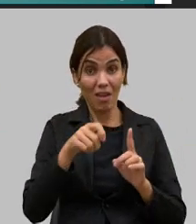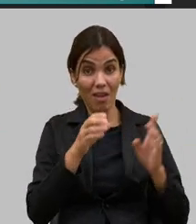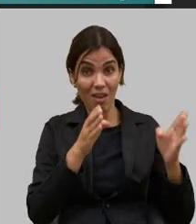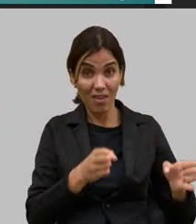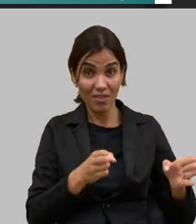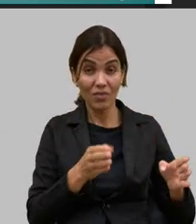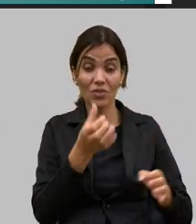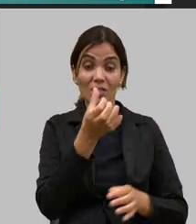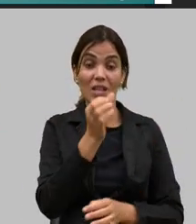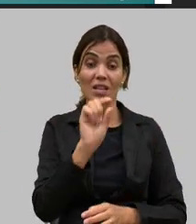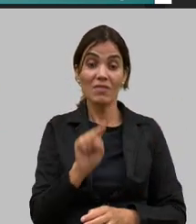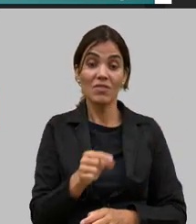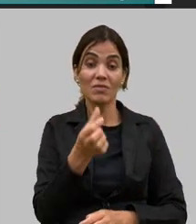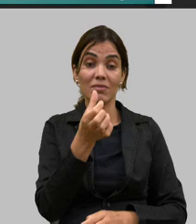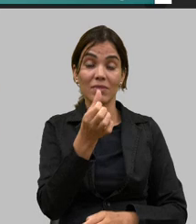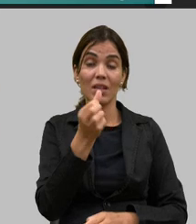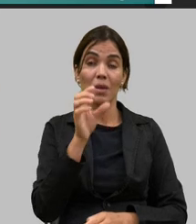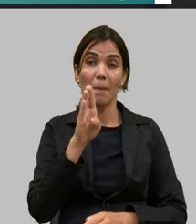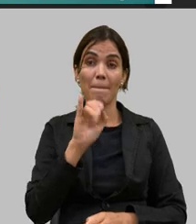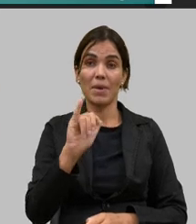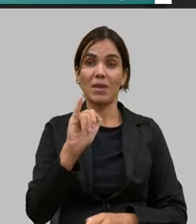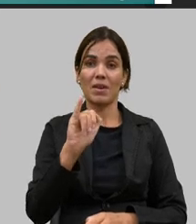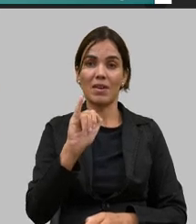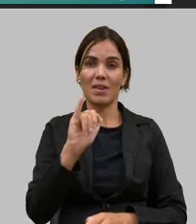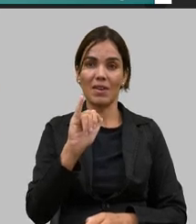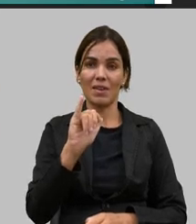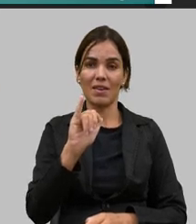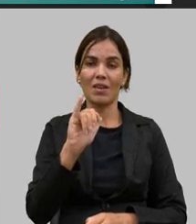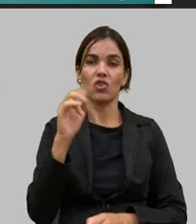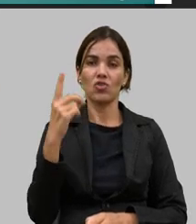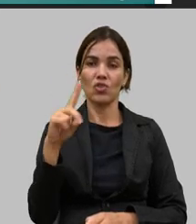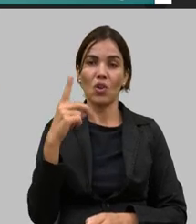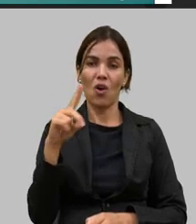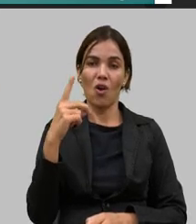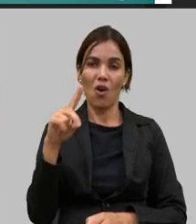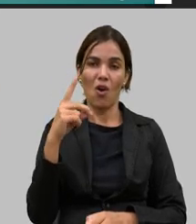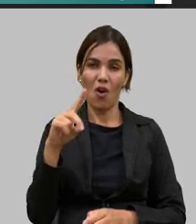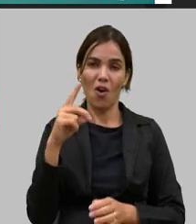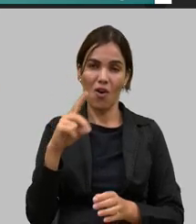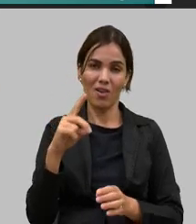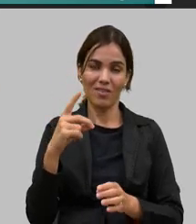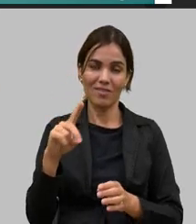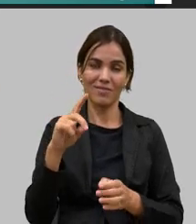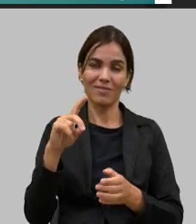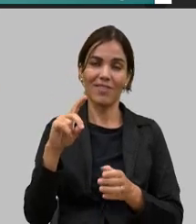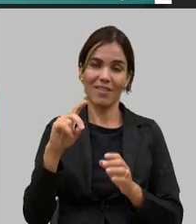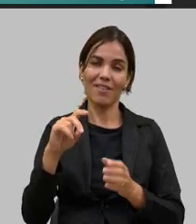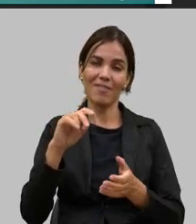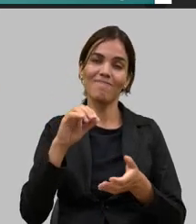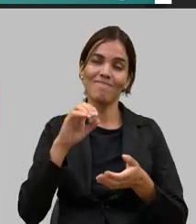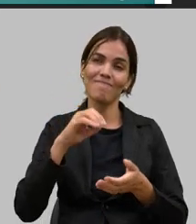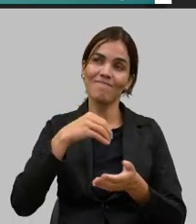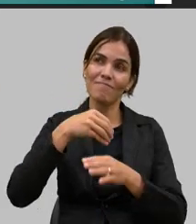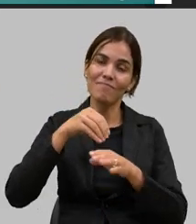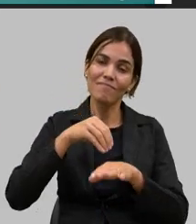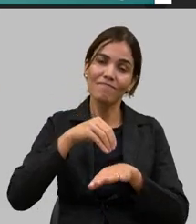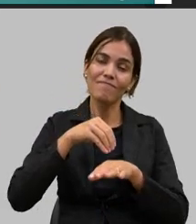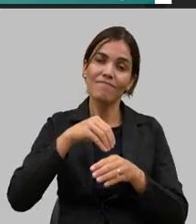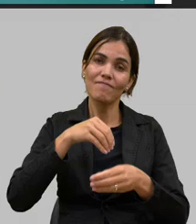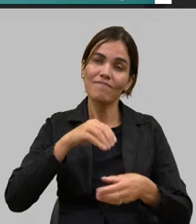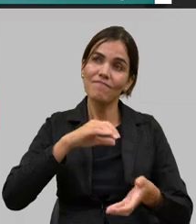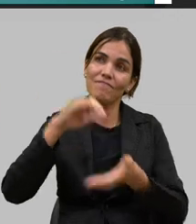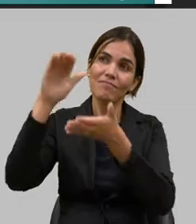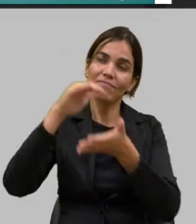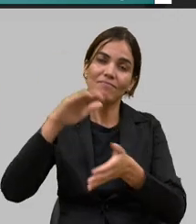bilhões de dólares exportados pelo agro mineiro 39% de tudo que foi exportado em Minas Gerais veio do